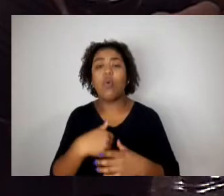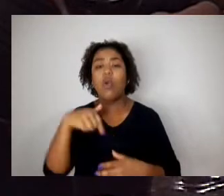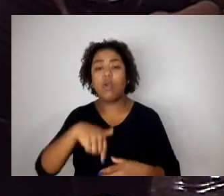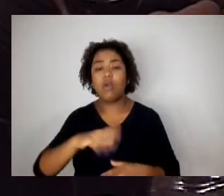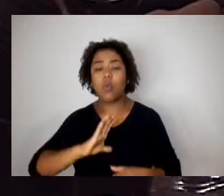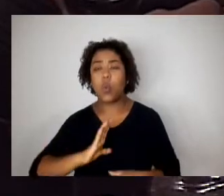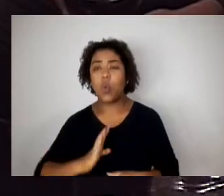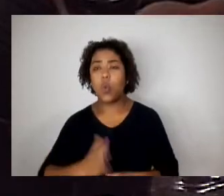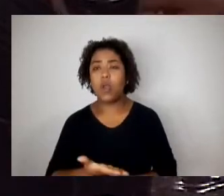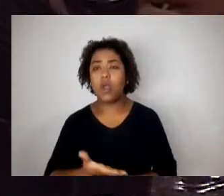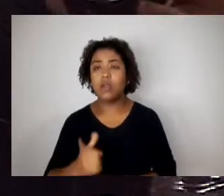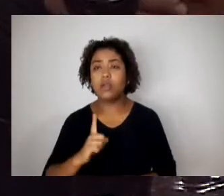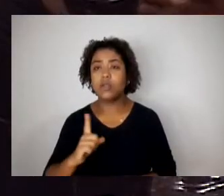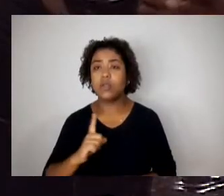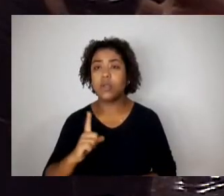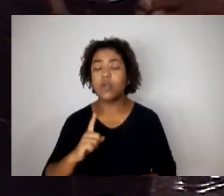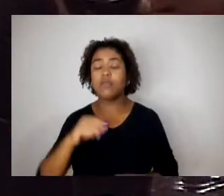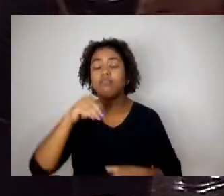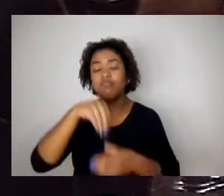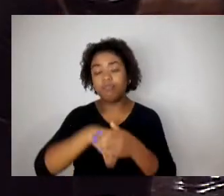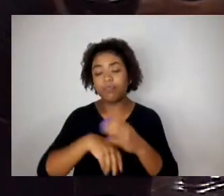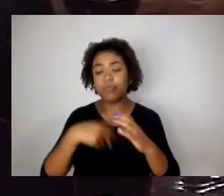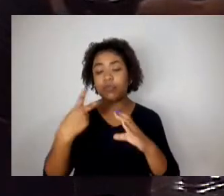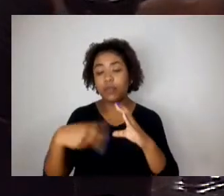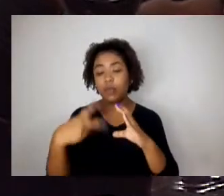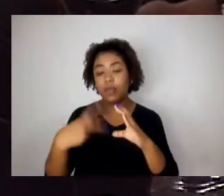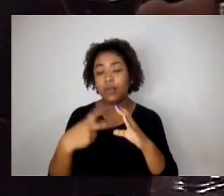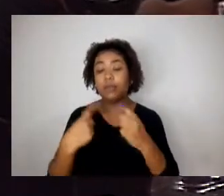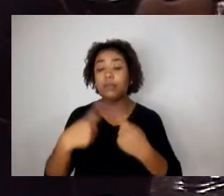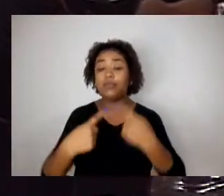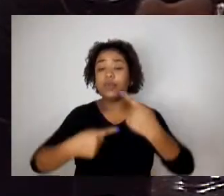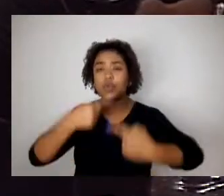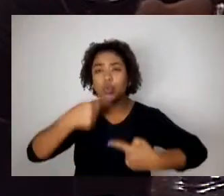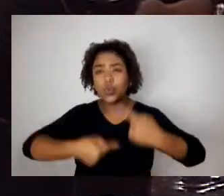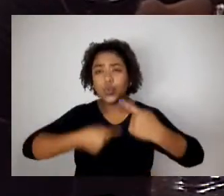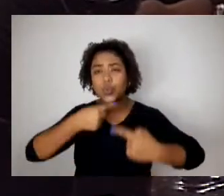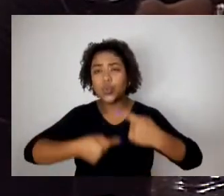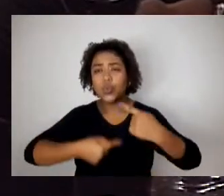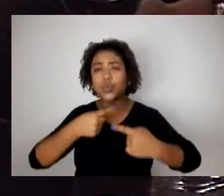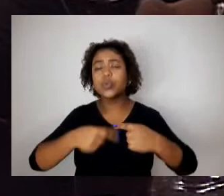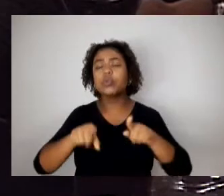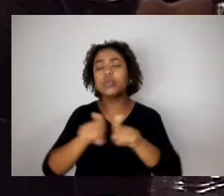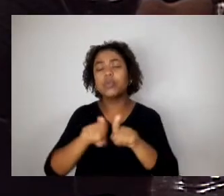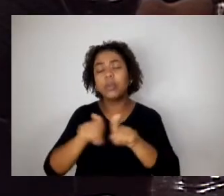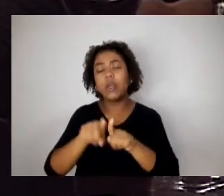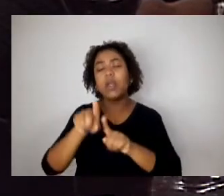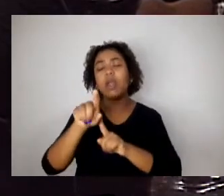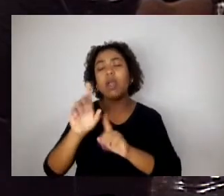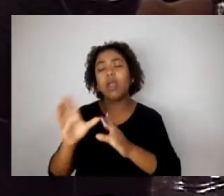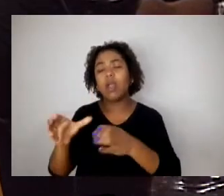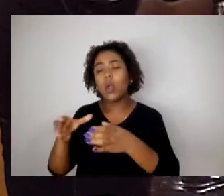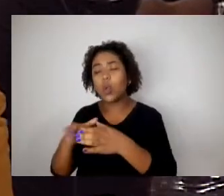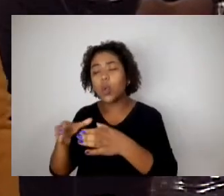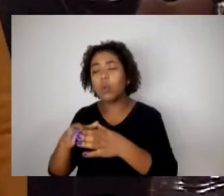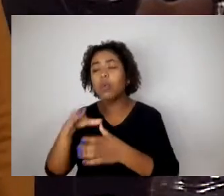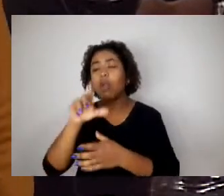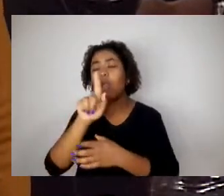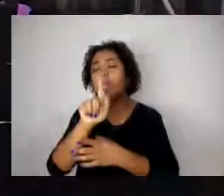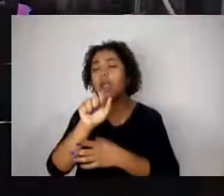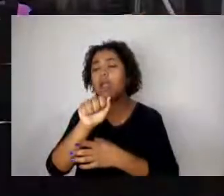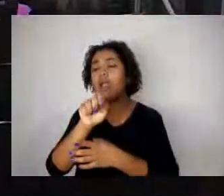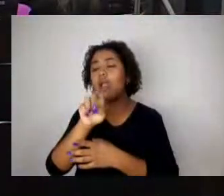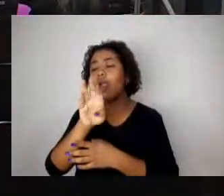discussão foi feita, fizemos fora daqui, nos gabinetes, aqui. Isso é a democracia.